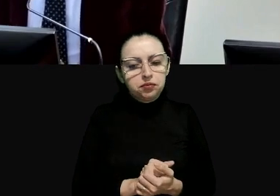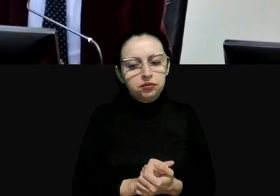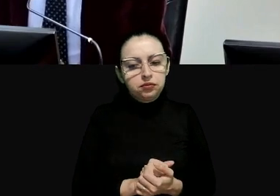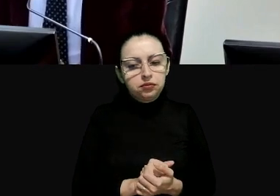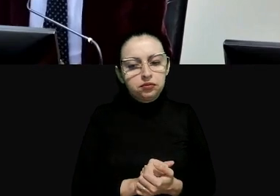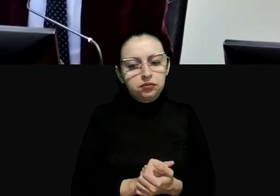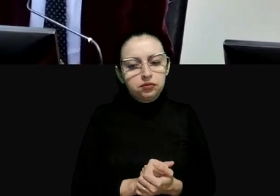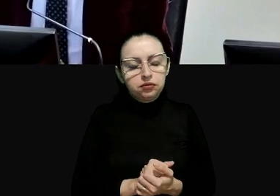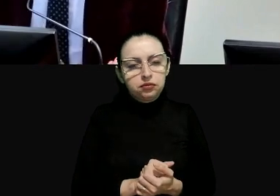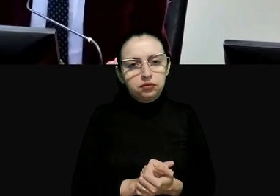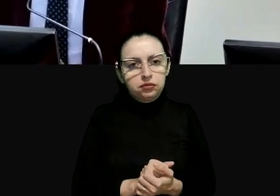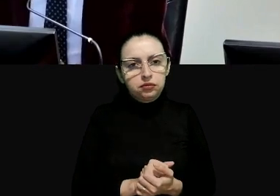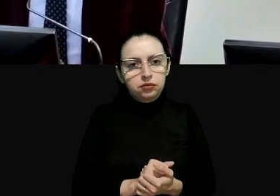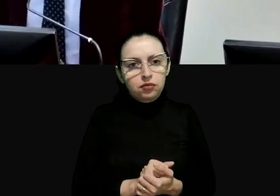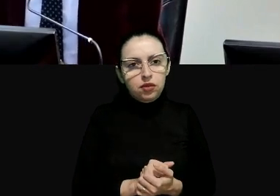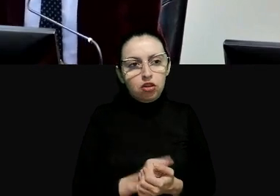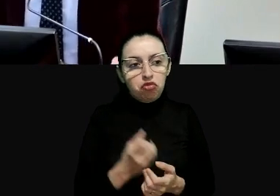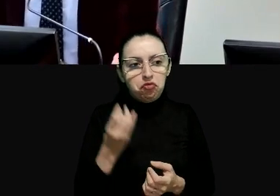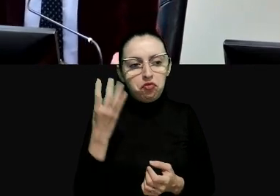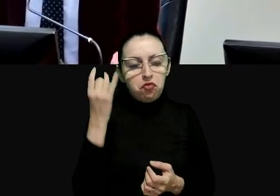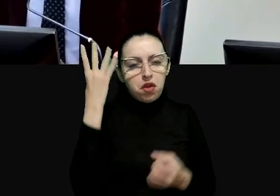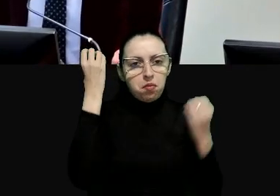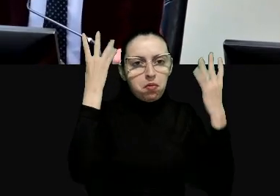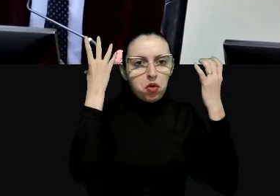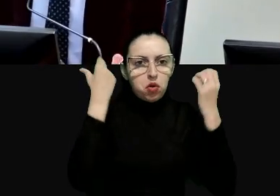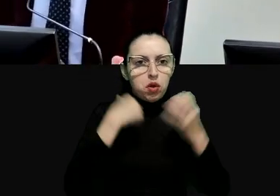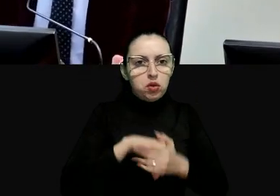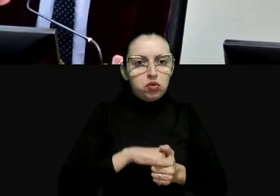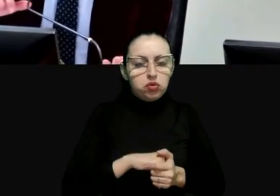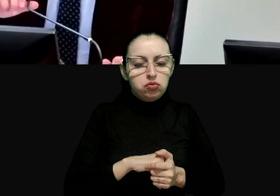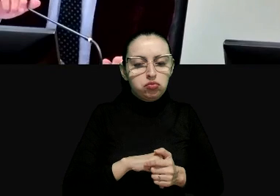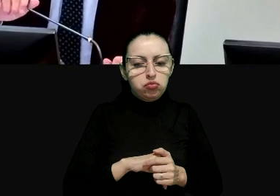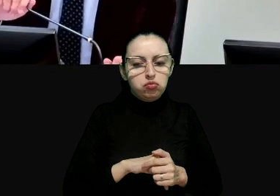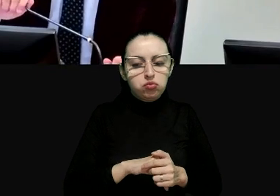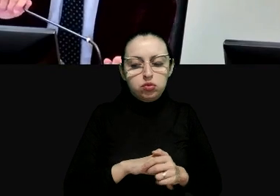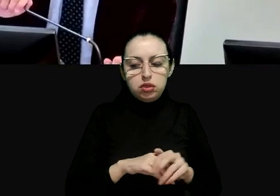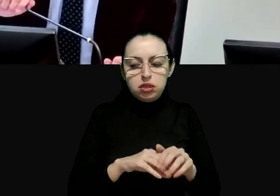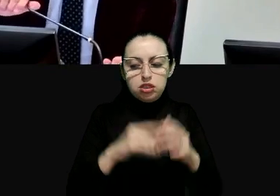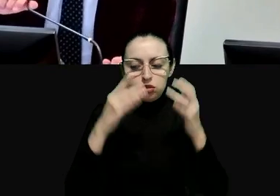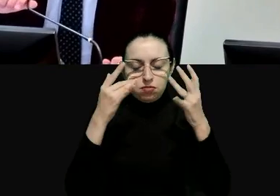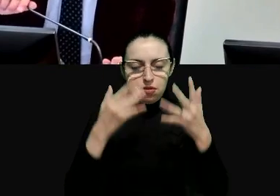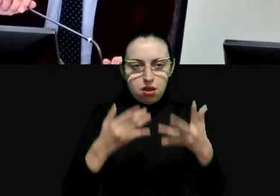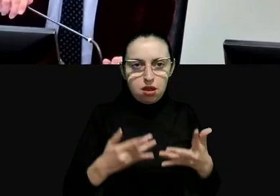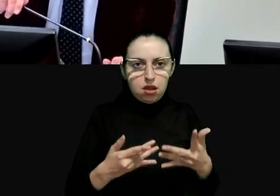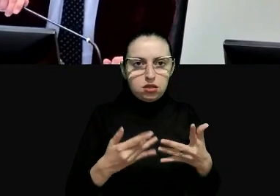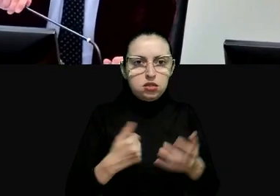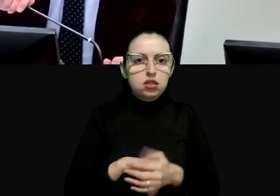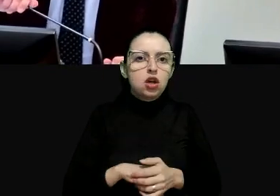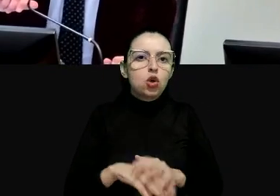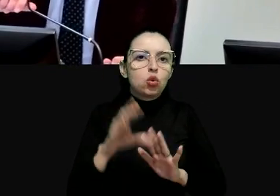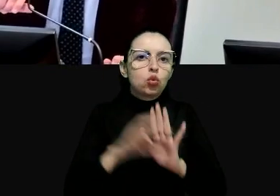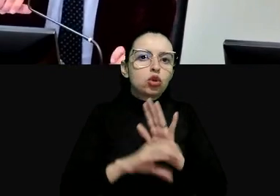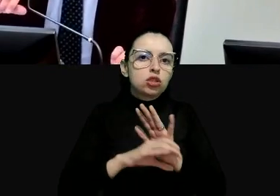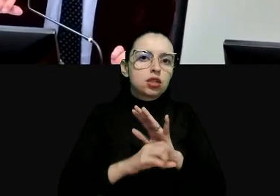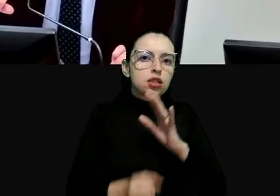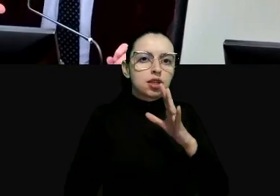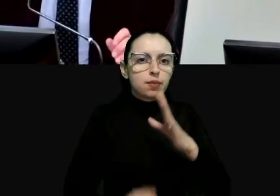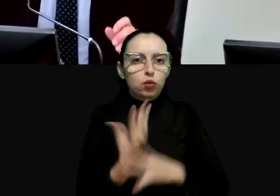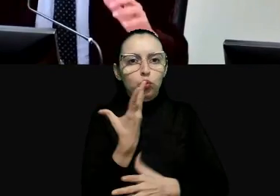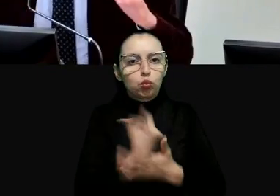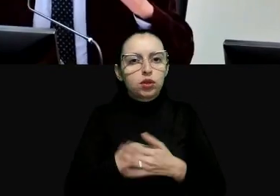e essa é sua famosa definição do constitucionalismo